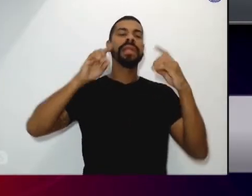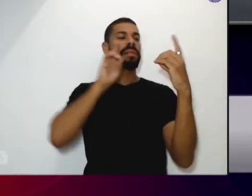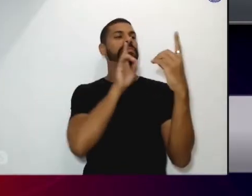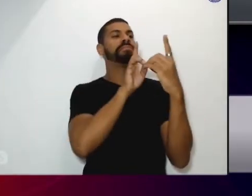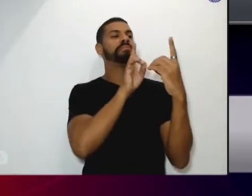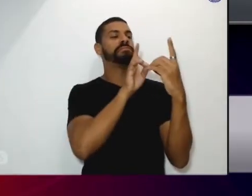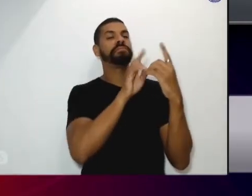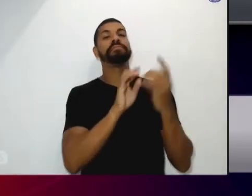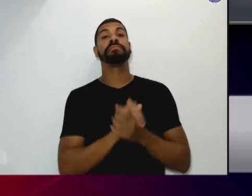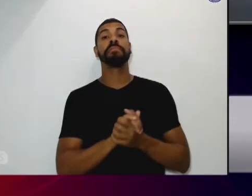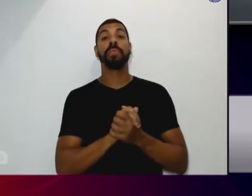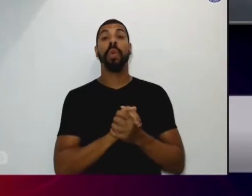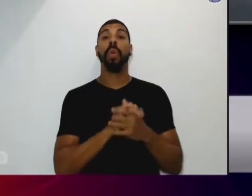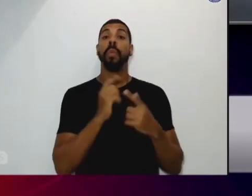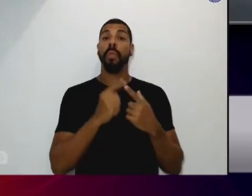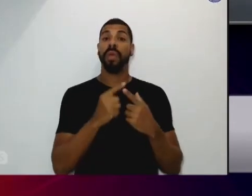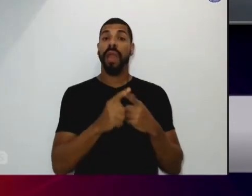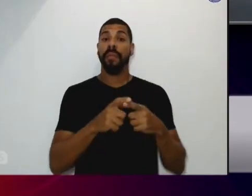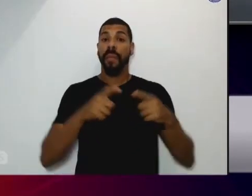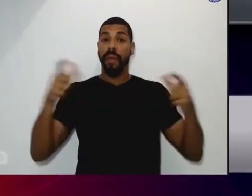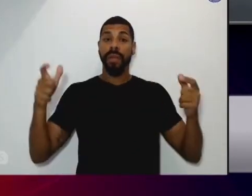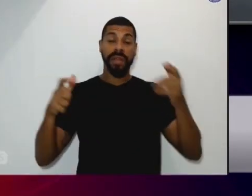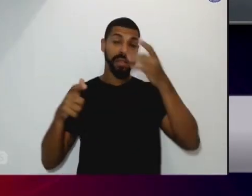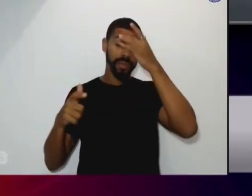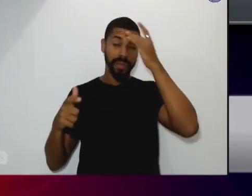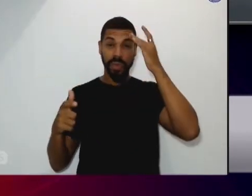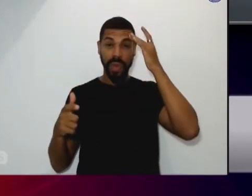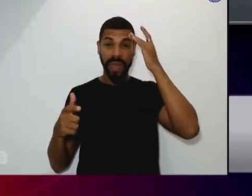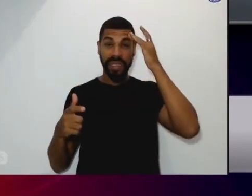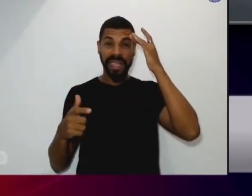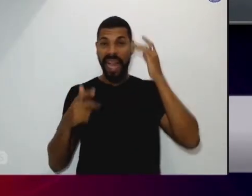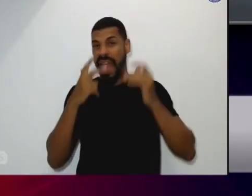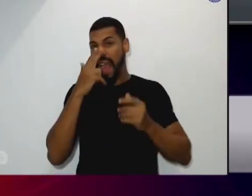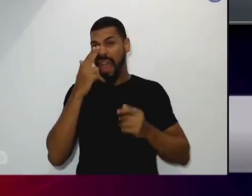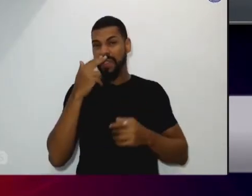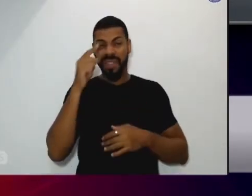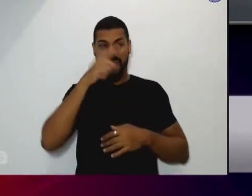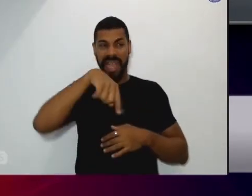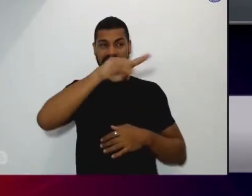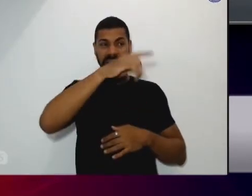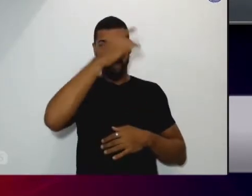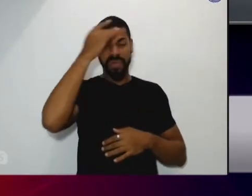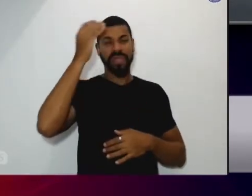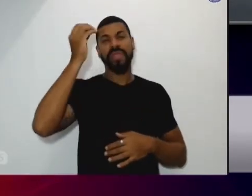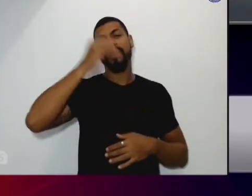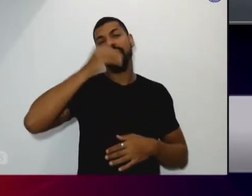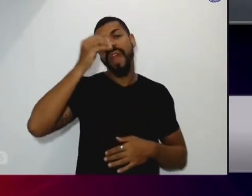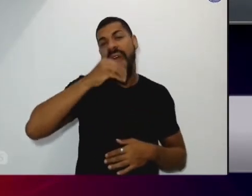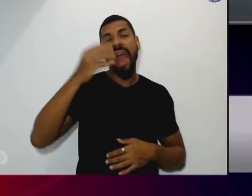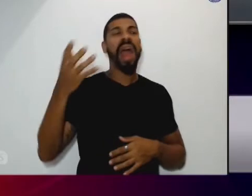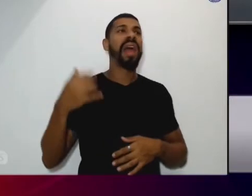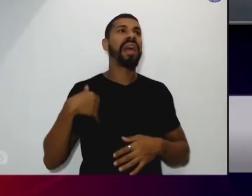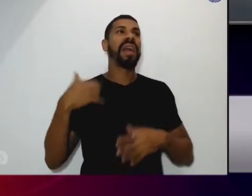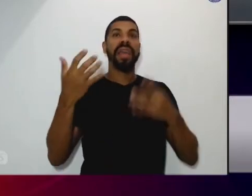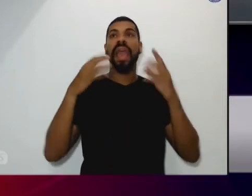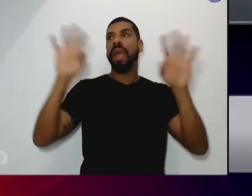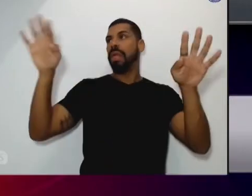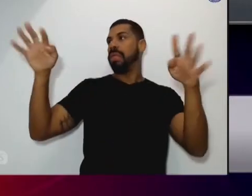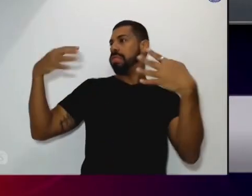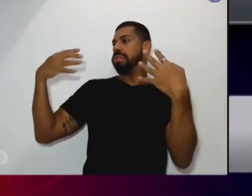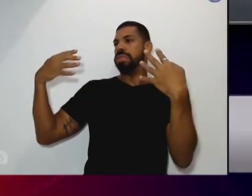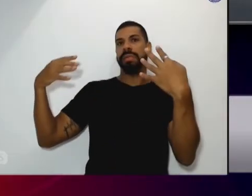na maioria dos casos eles acham que são pessoas fracas que estão querendo chamar atenção e não é